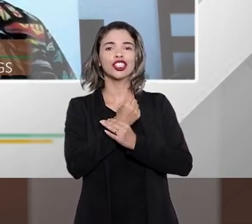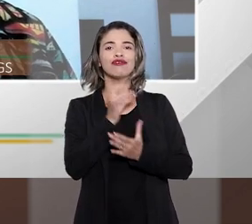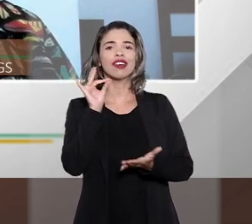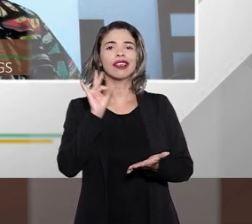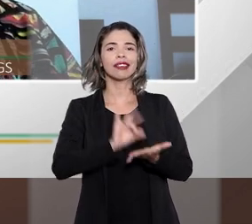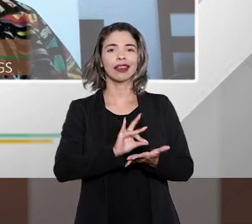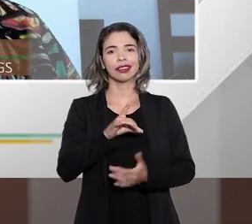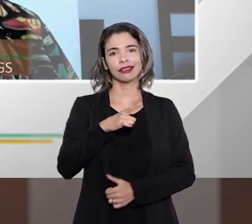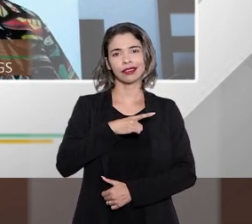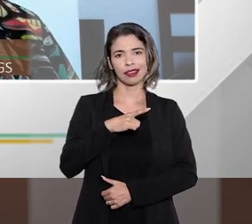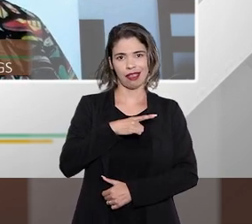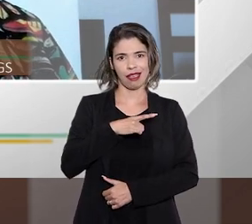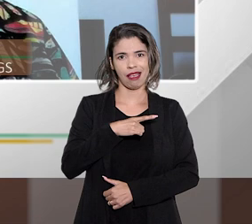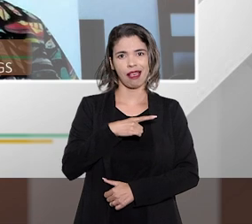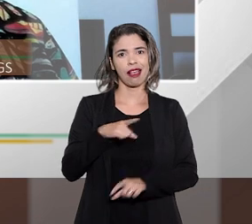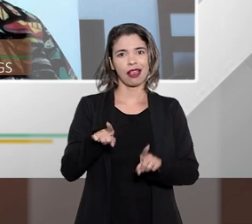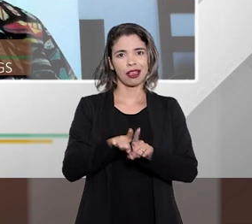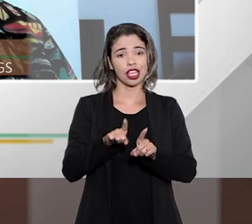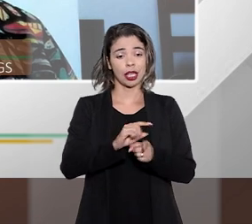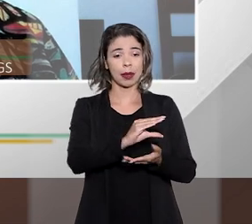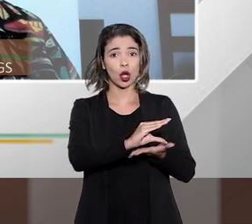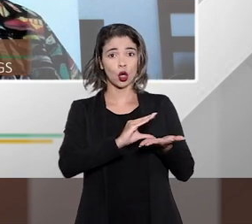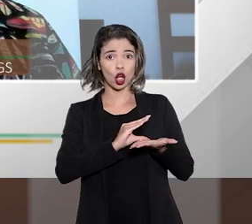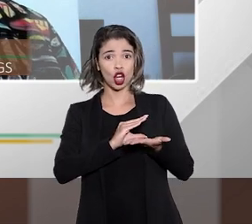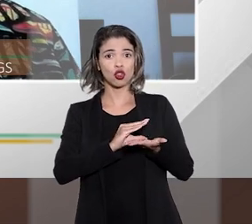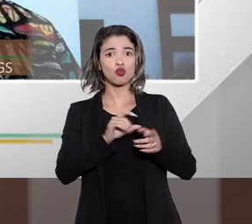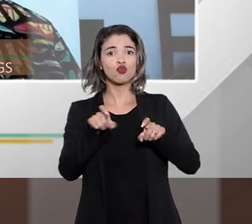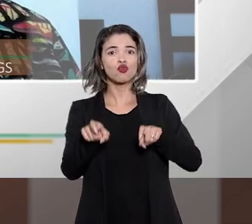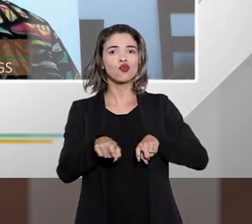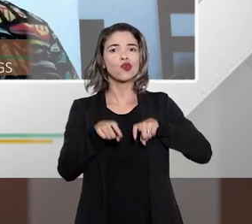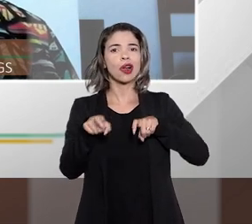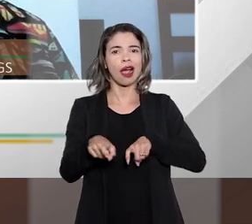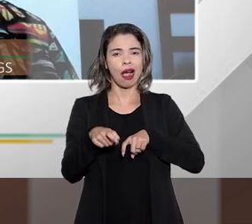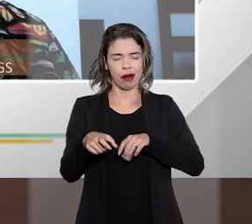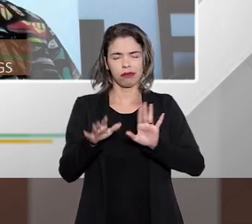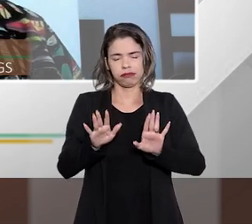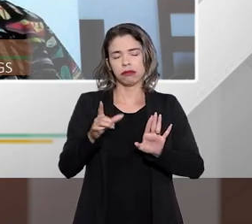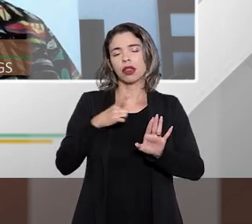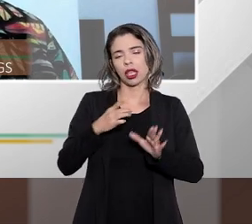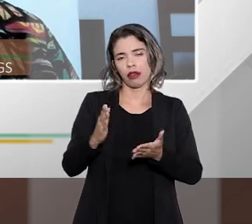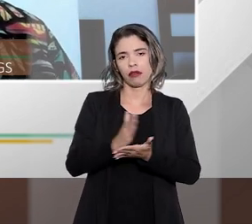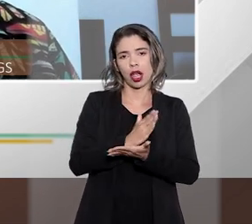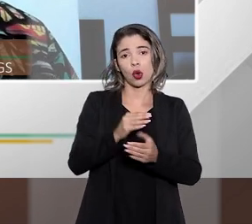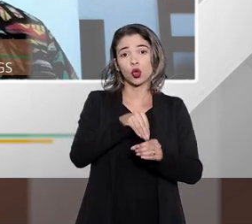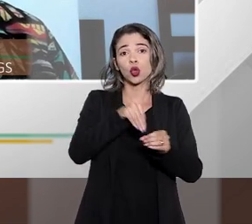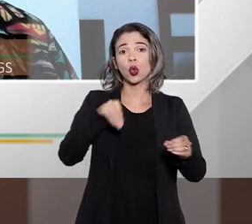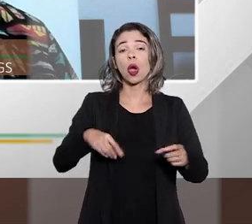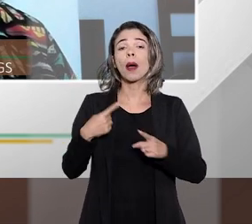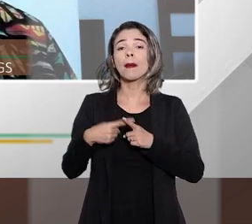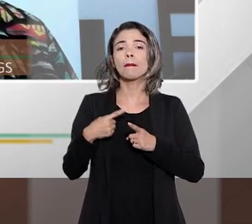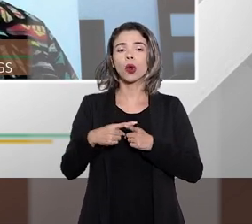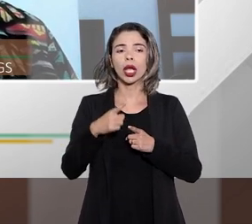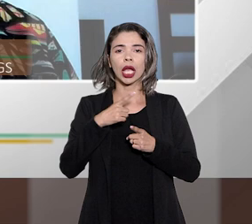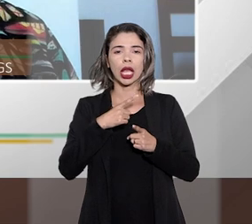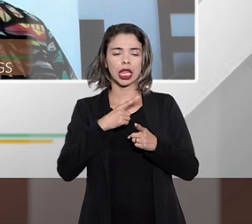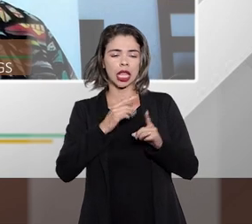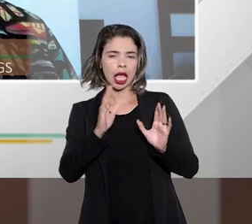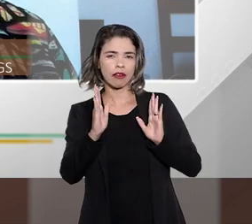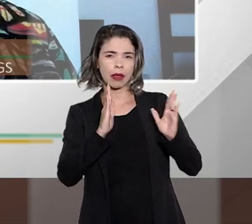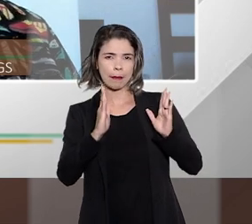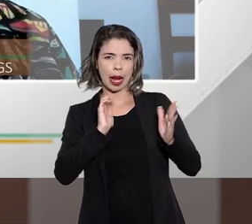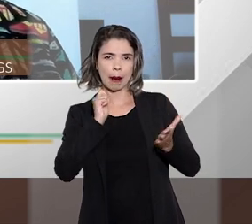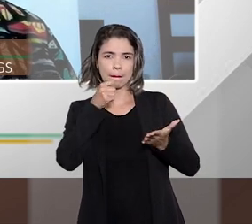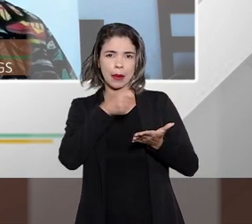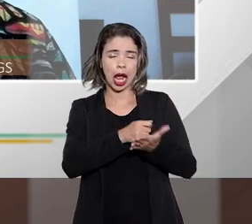reais e o crédito rural. Por que houve essas exclusões? Por que o plano de pagamento, ele limitado a cinco